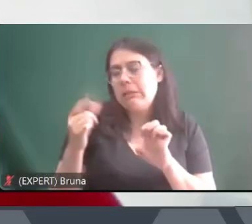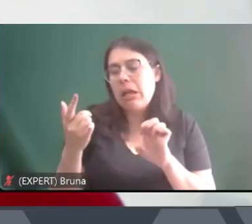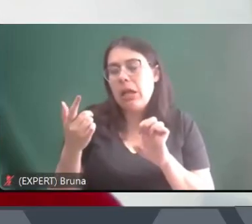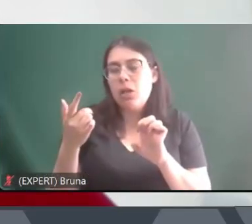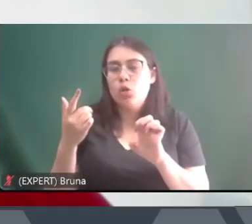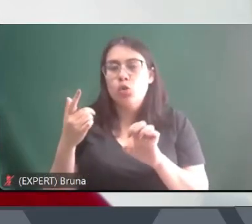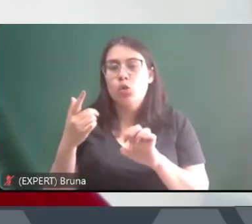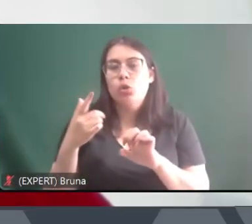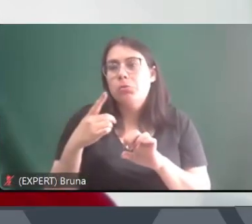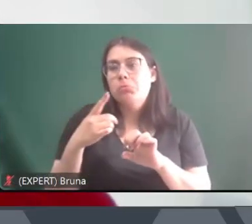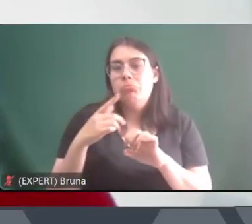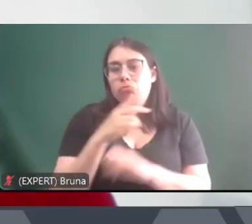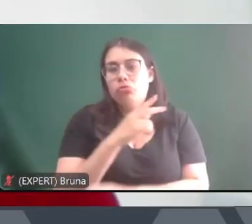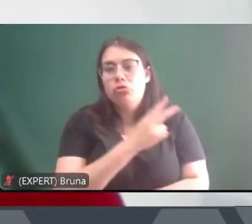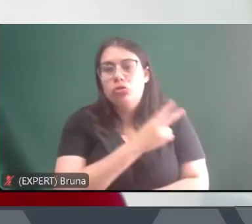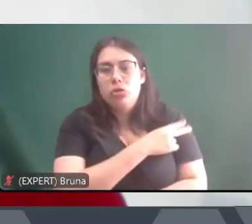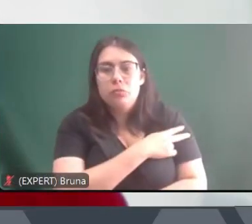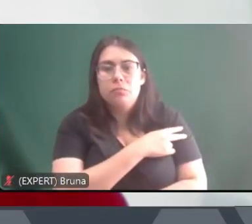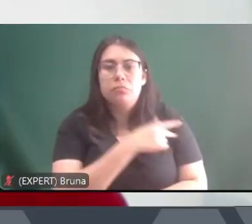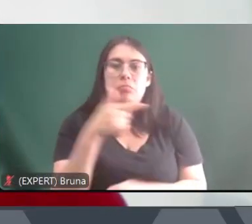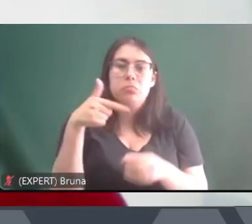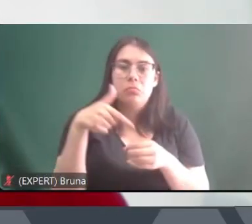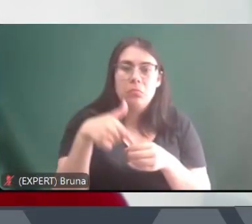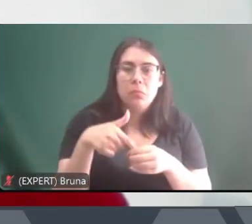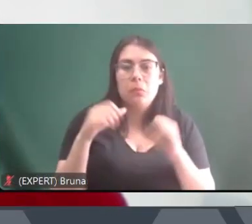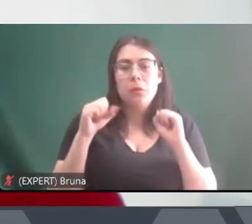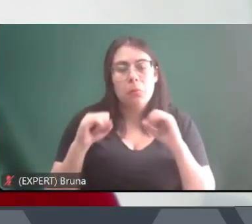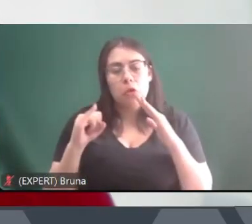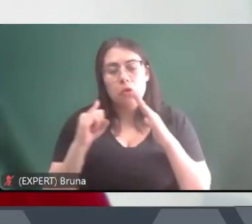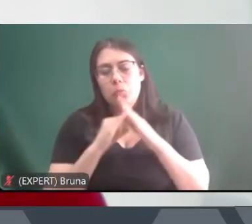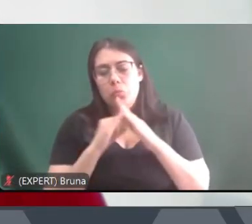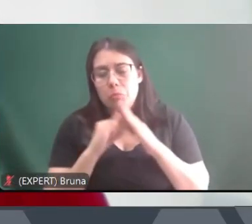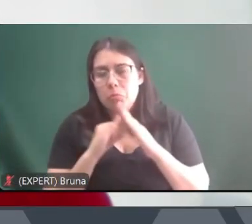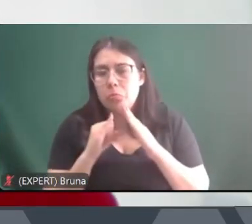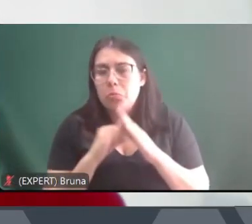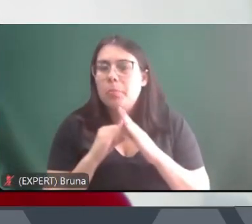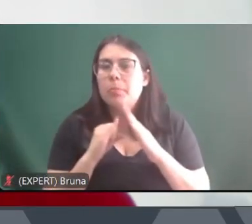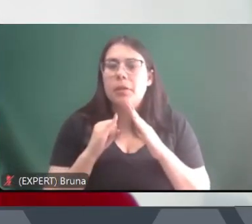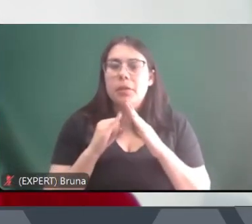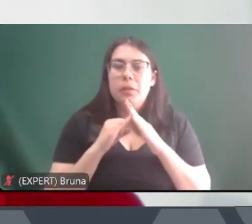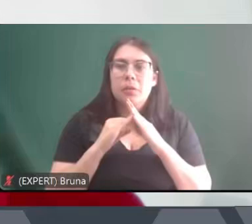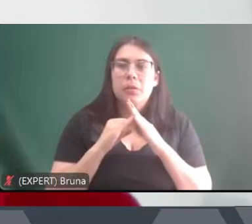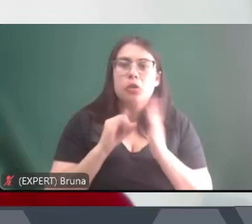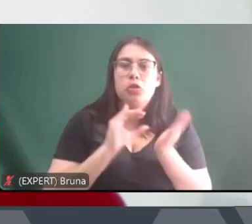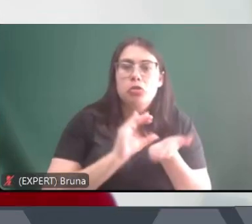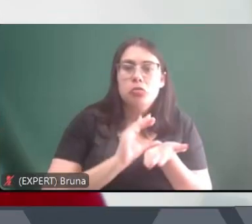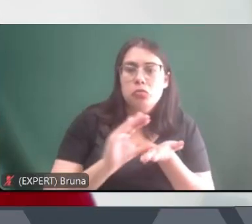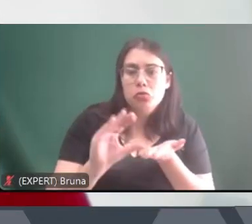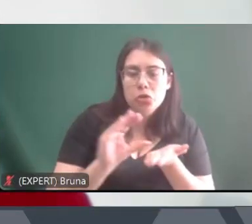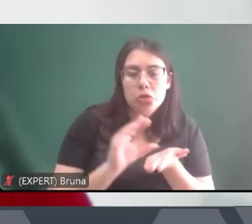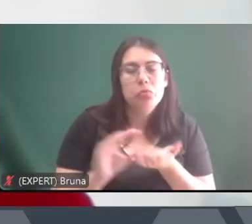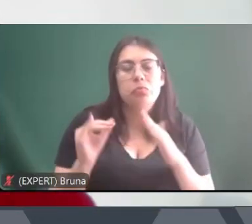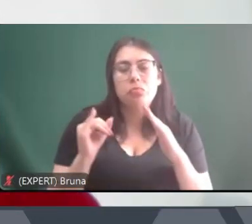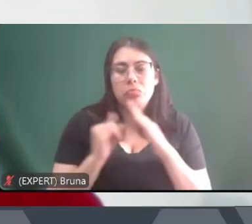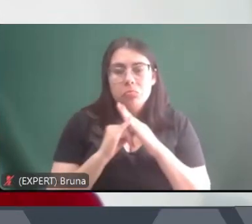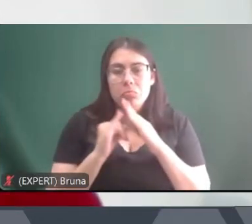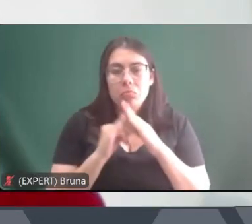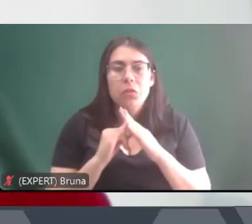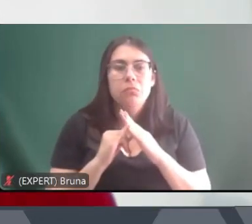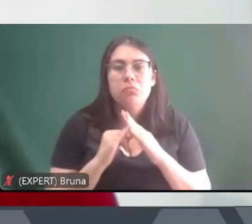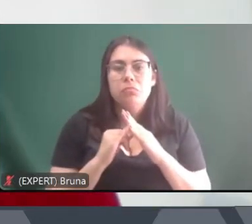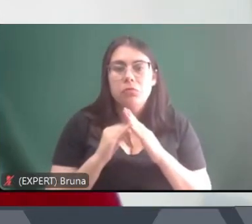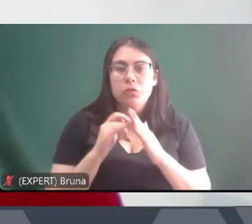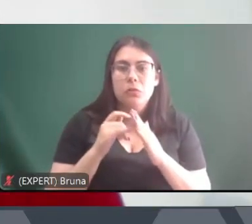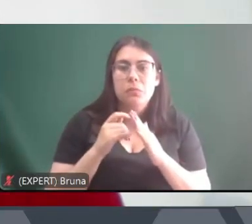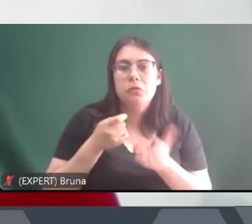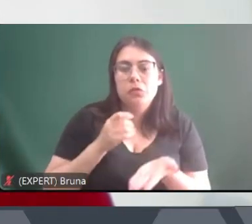posto de gasolina de um empreendedor imobiliário investidor dos títulos imobiliários de um investidor